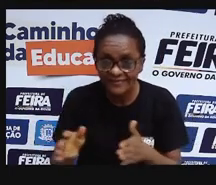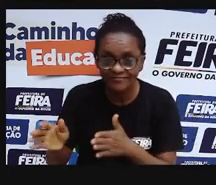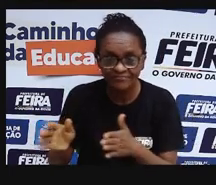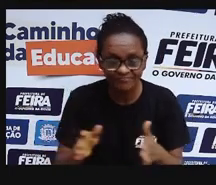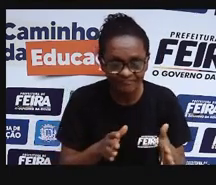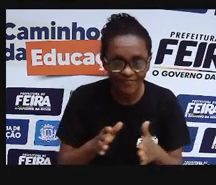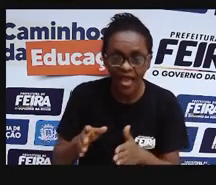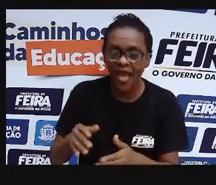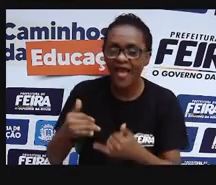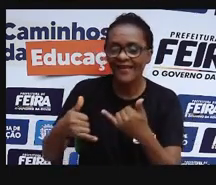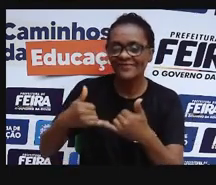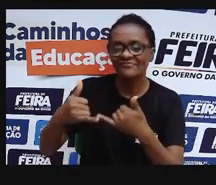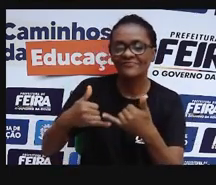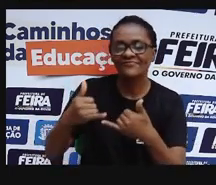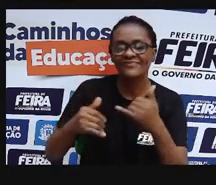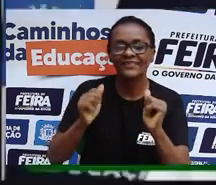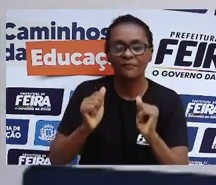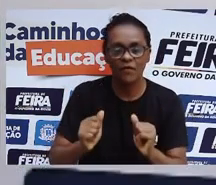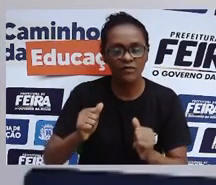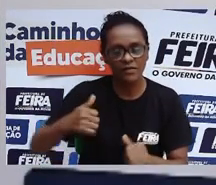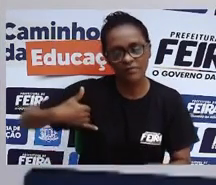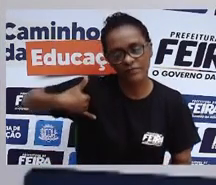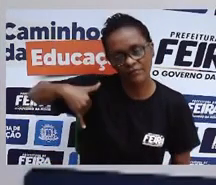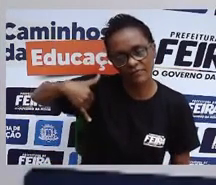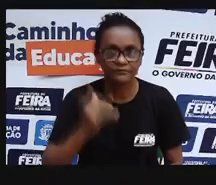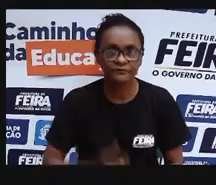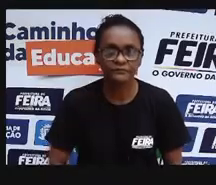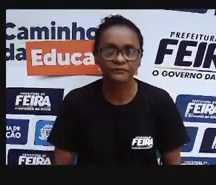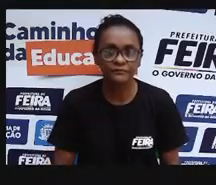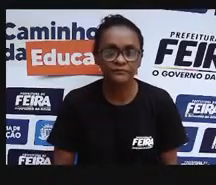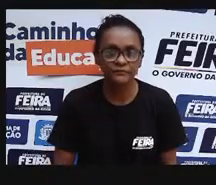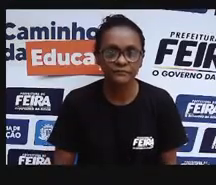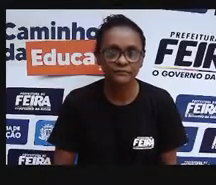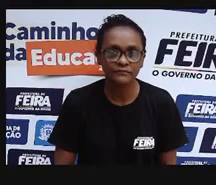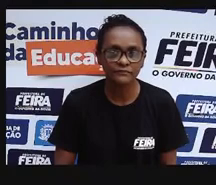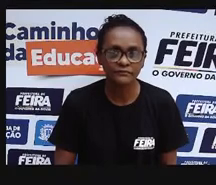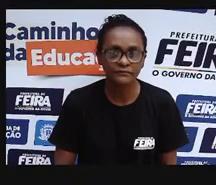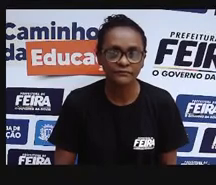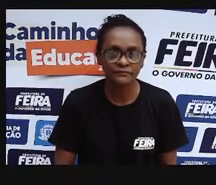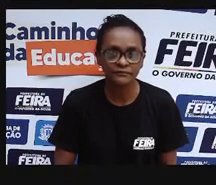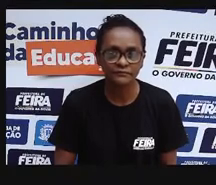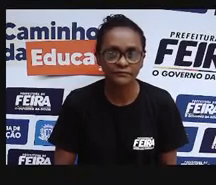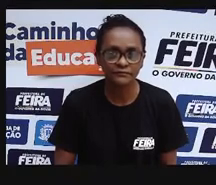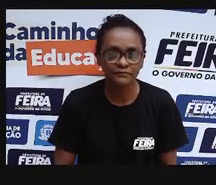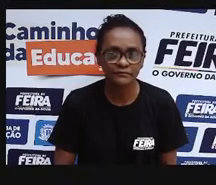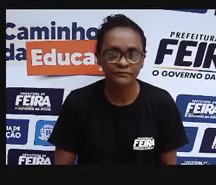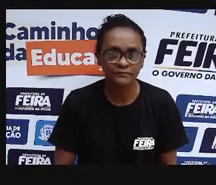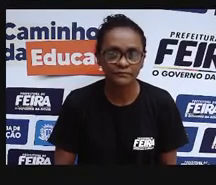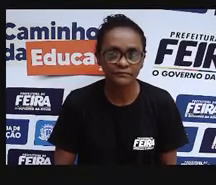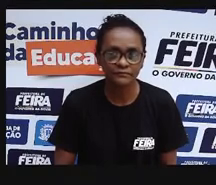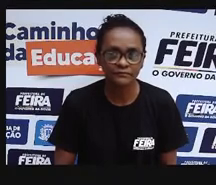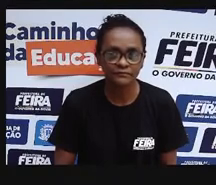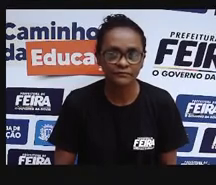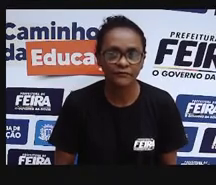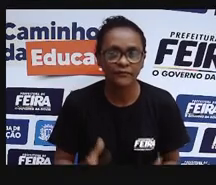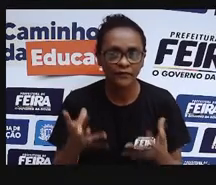supersus e jogar pelo celular também, ok? Então, vocês percebam que tem várias